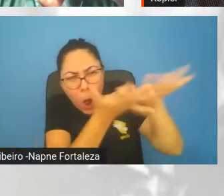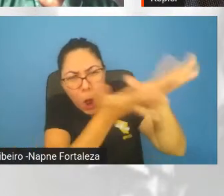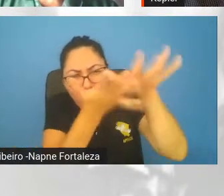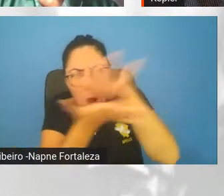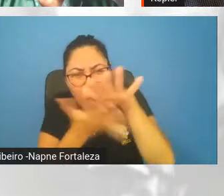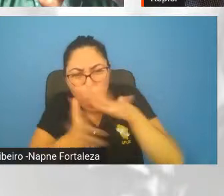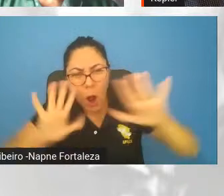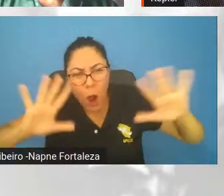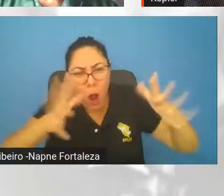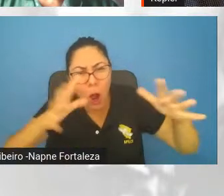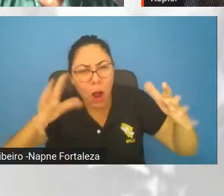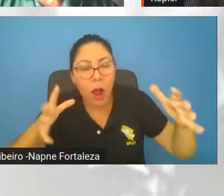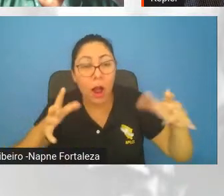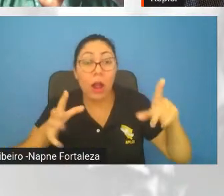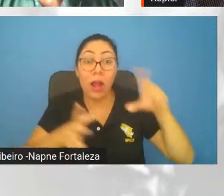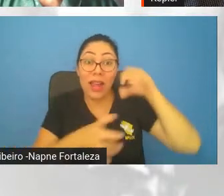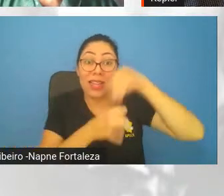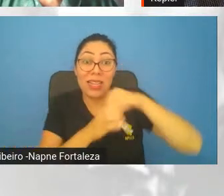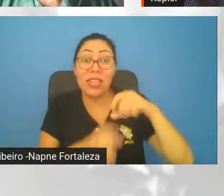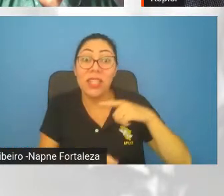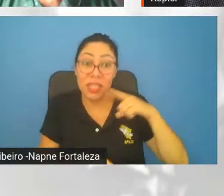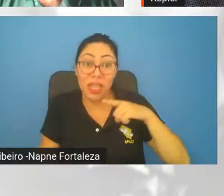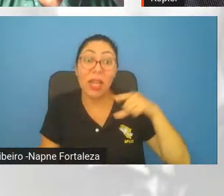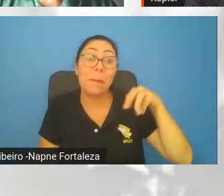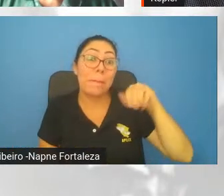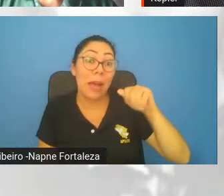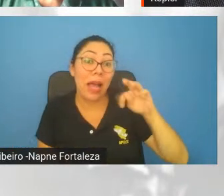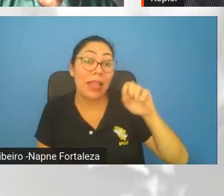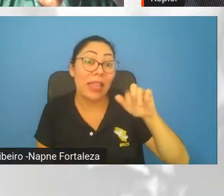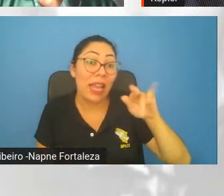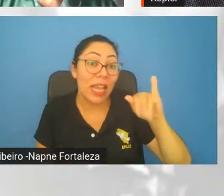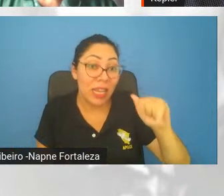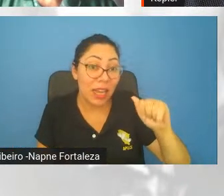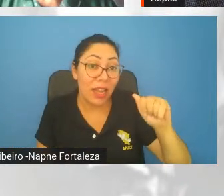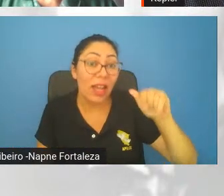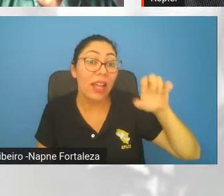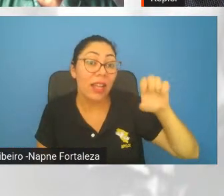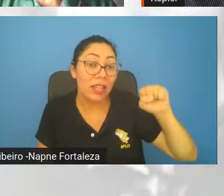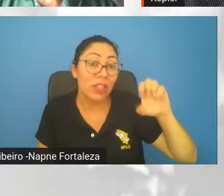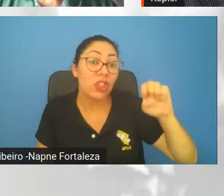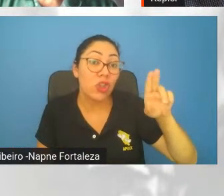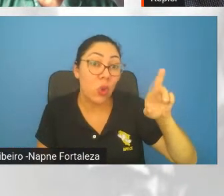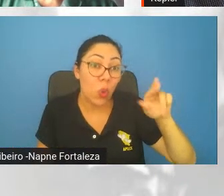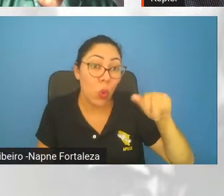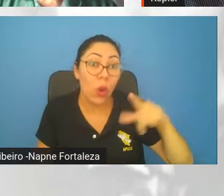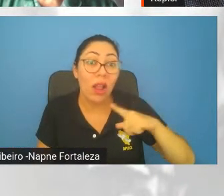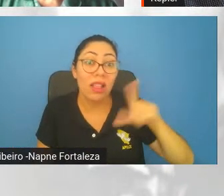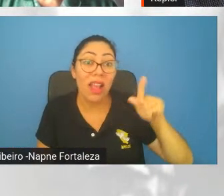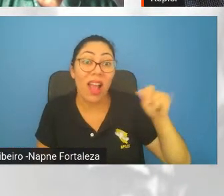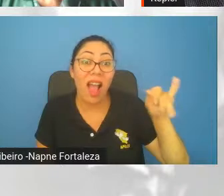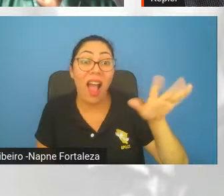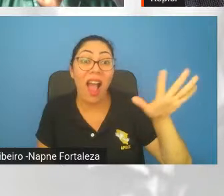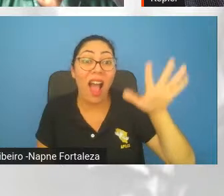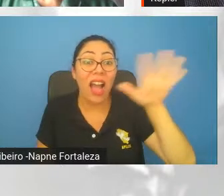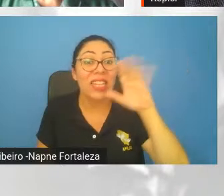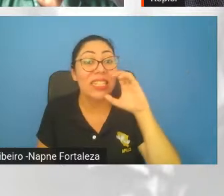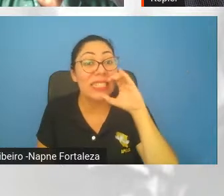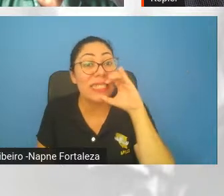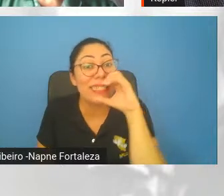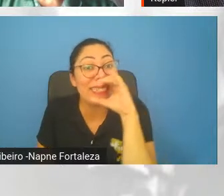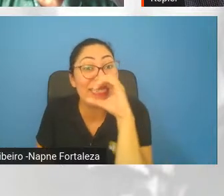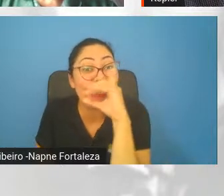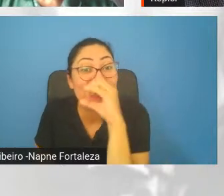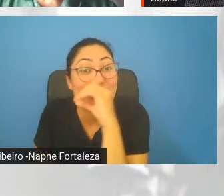basicamente, de matéria escura, que é o que domina os aglomerados, um gás quente, que é o segundo mais dominante,